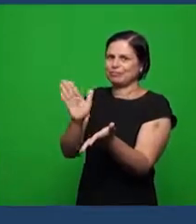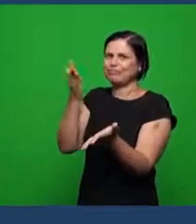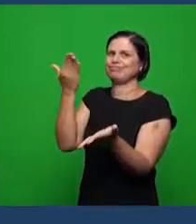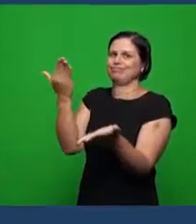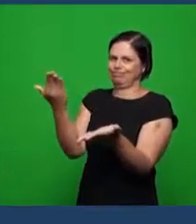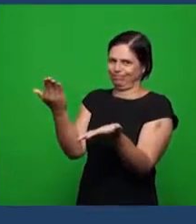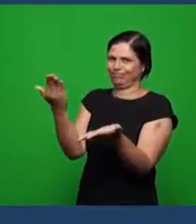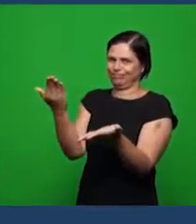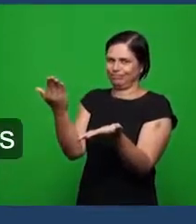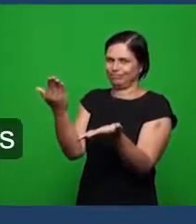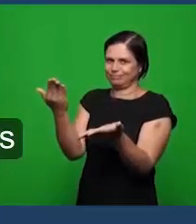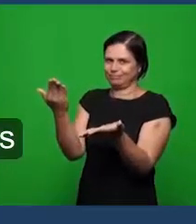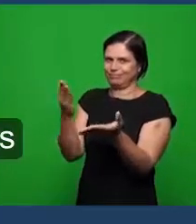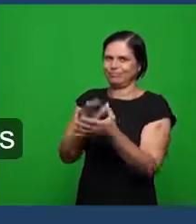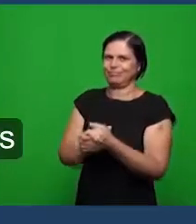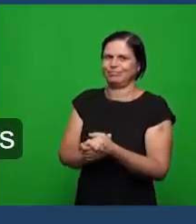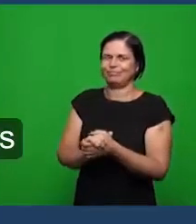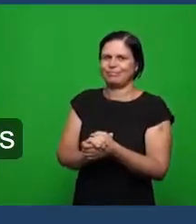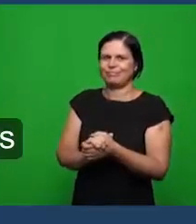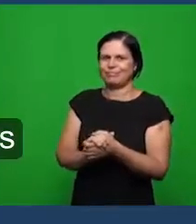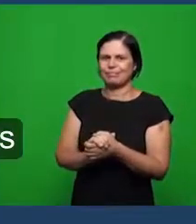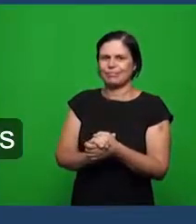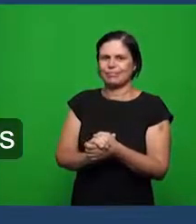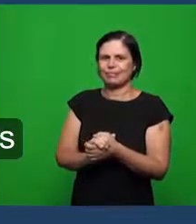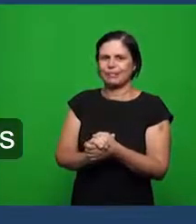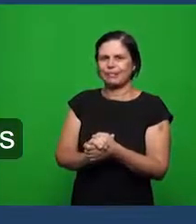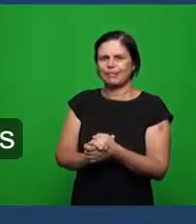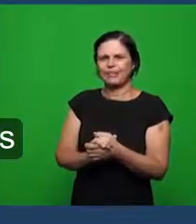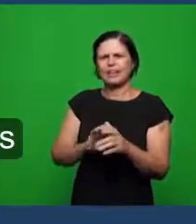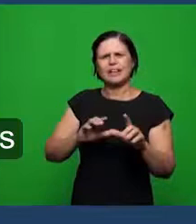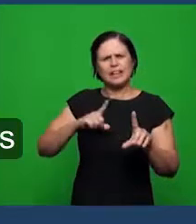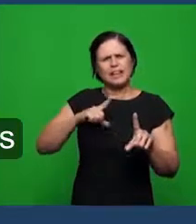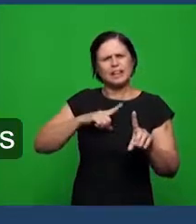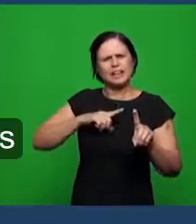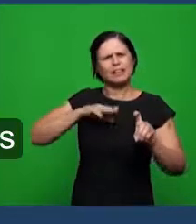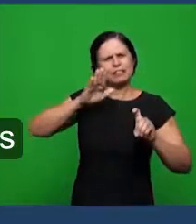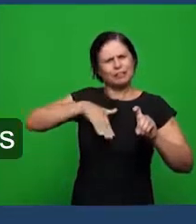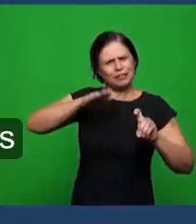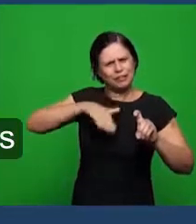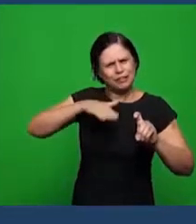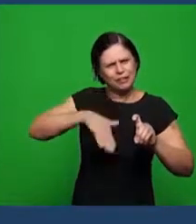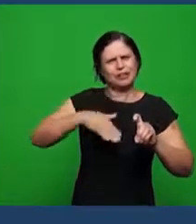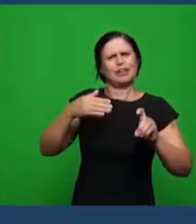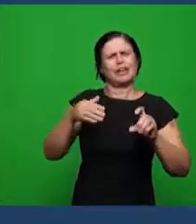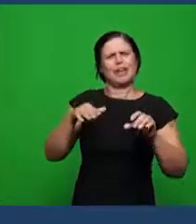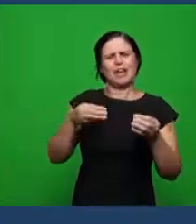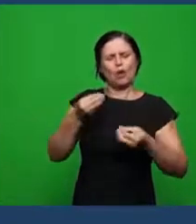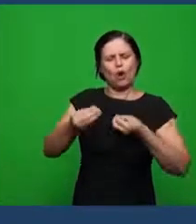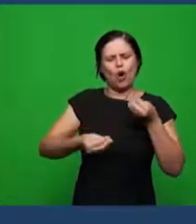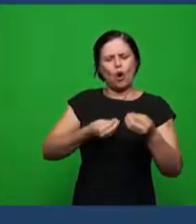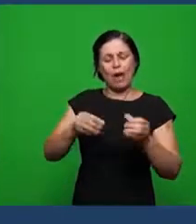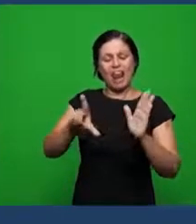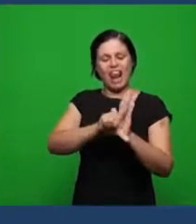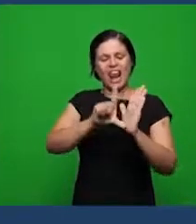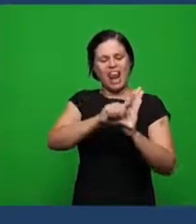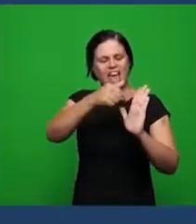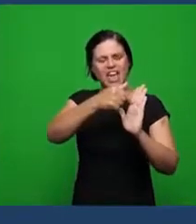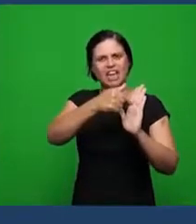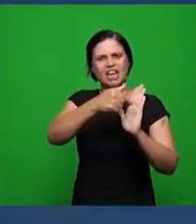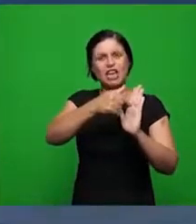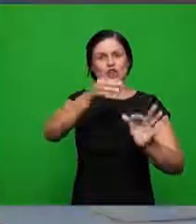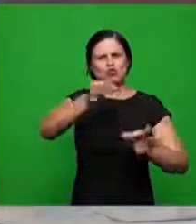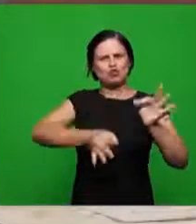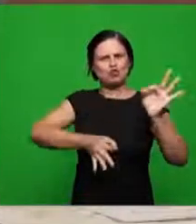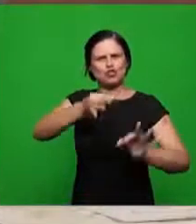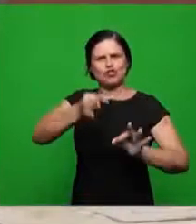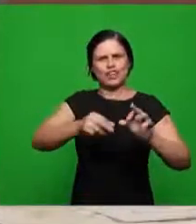o resultado dessa morte da fé dogmas justificação pelas obras e tantos outros resultados